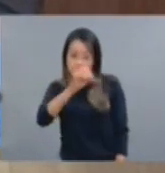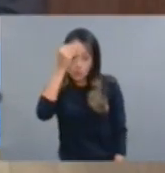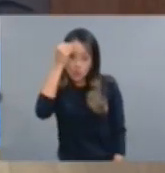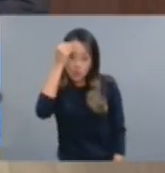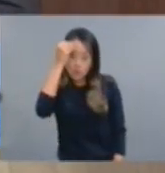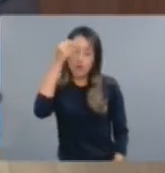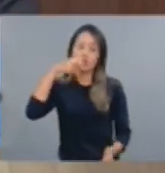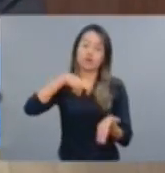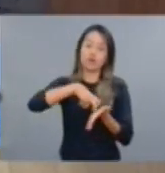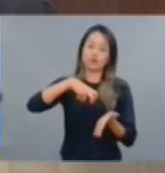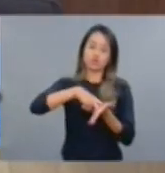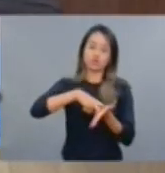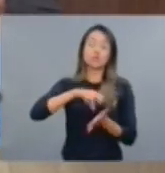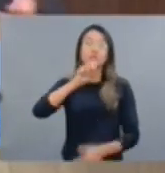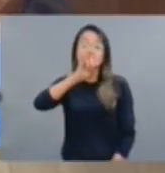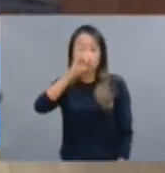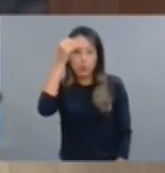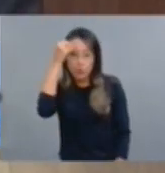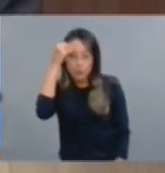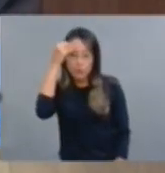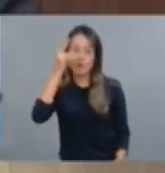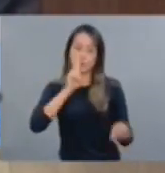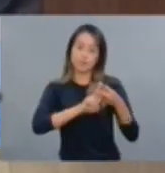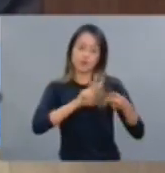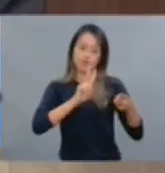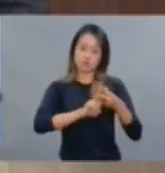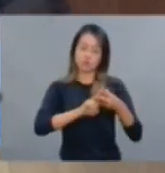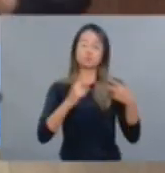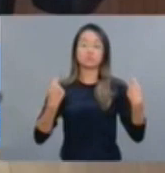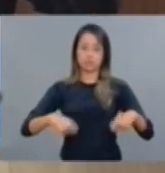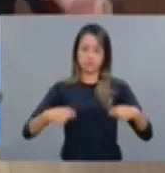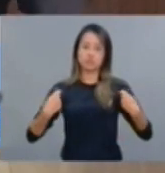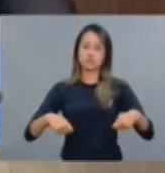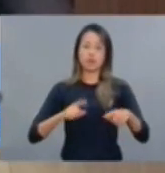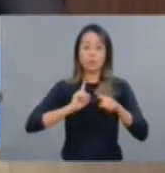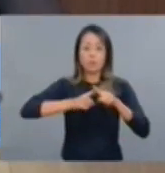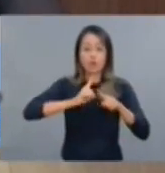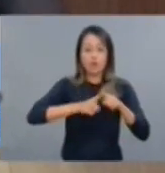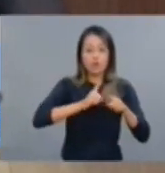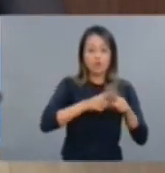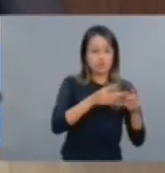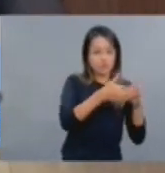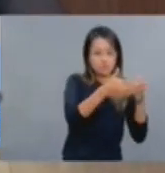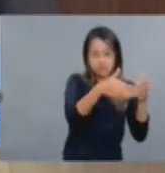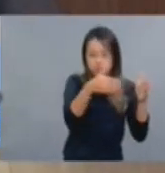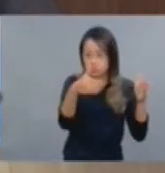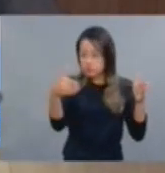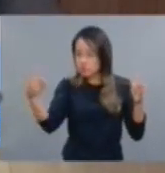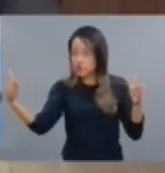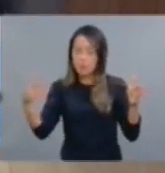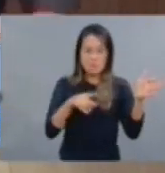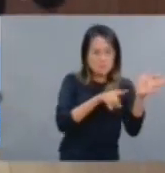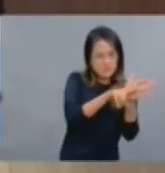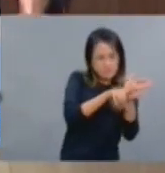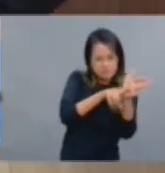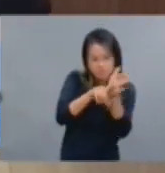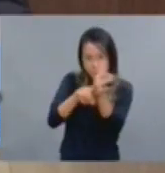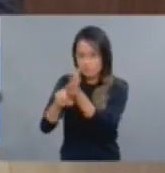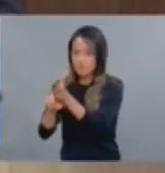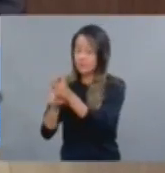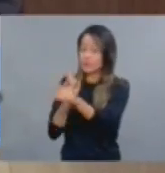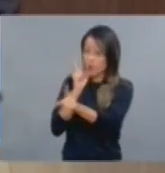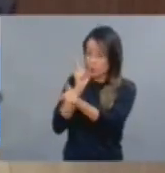estejam enojadas desse processo. Há, por parte, por parte do